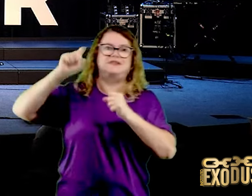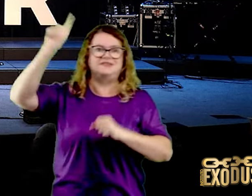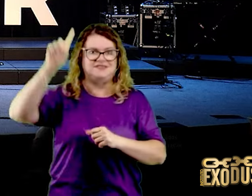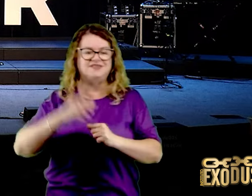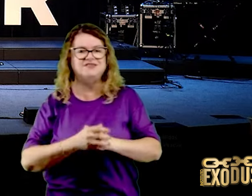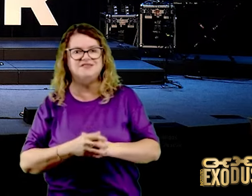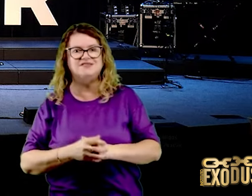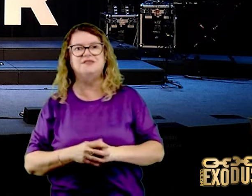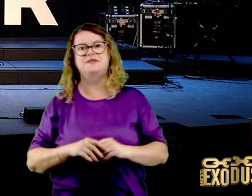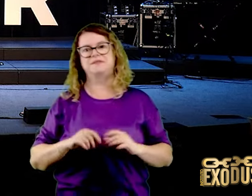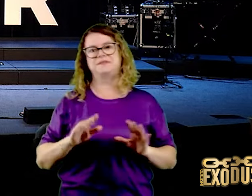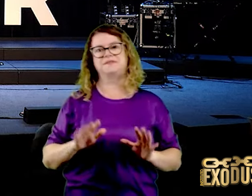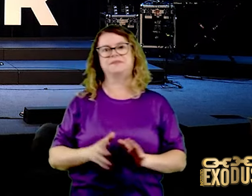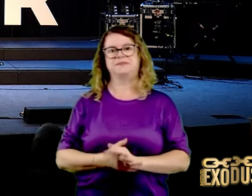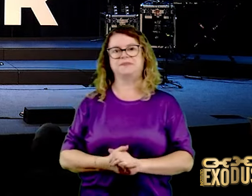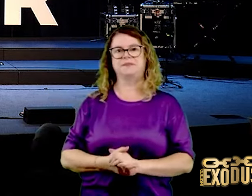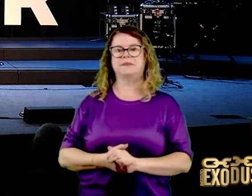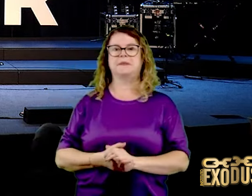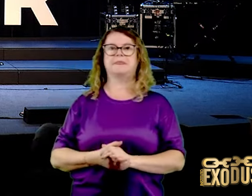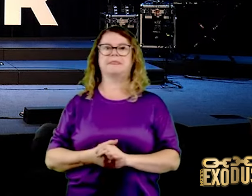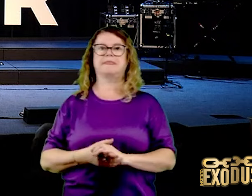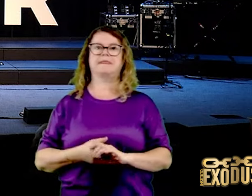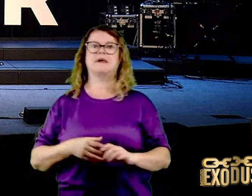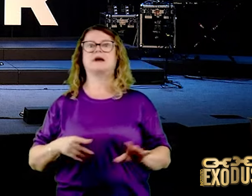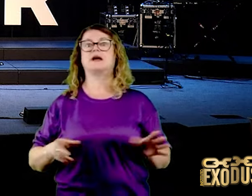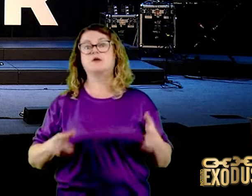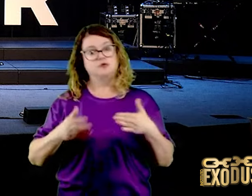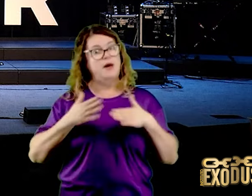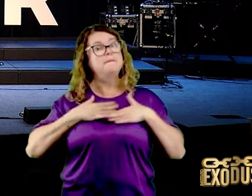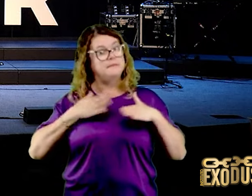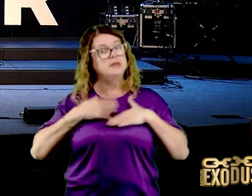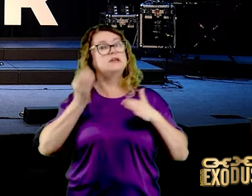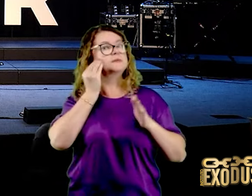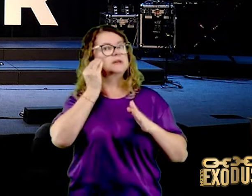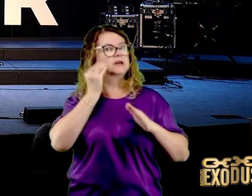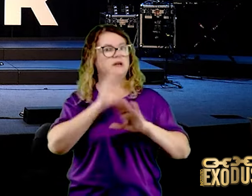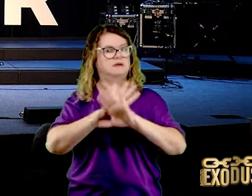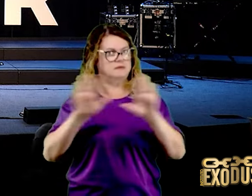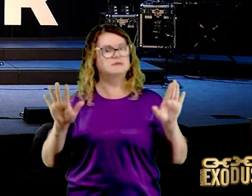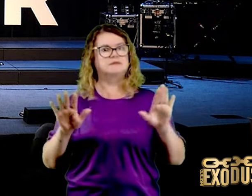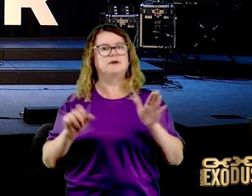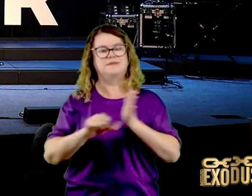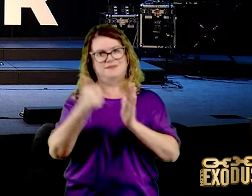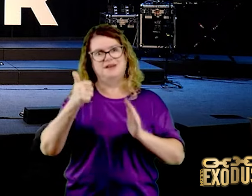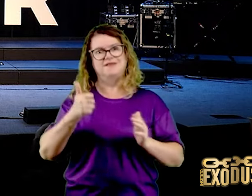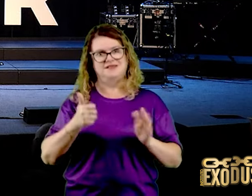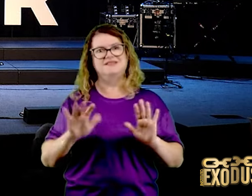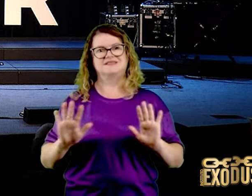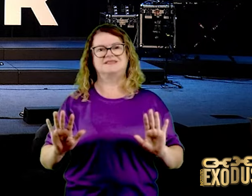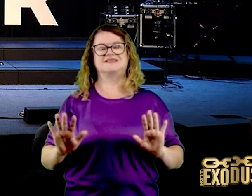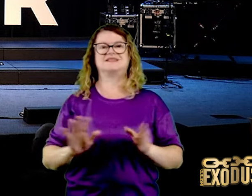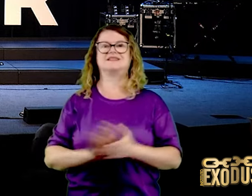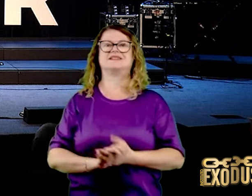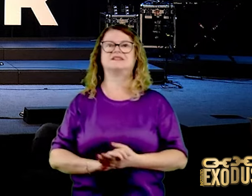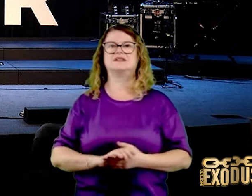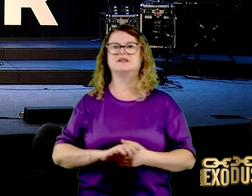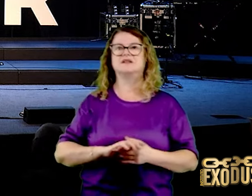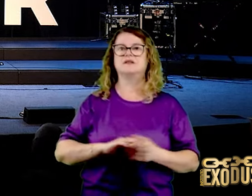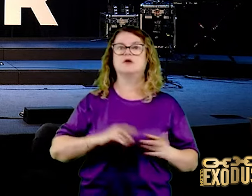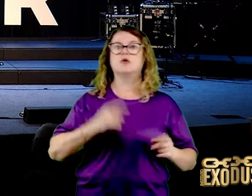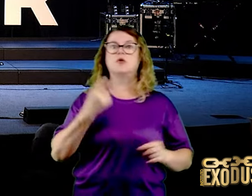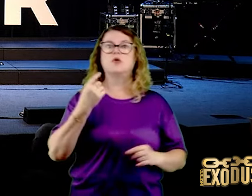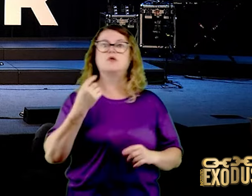O eu jurei? fala assim, gente, comecei. Quando deu 24 horas, aquela pessoa que eu comecei a jejuar, ficou